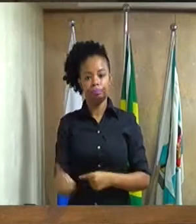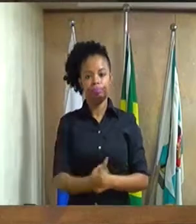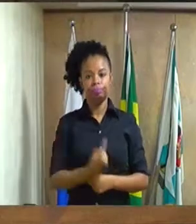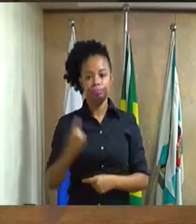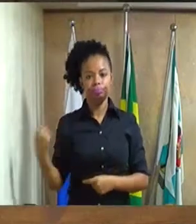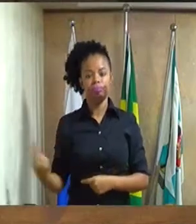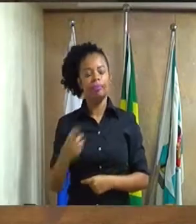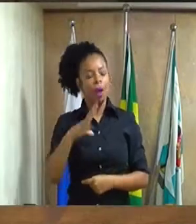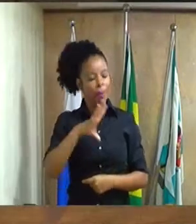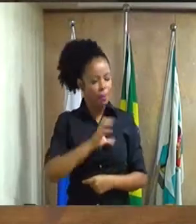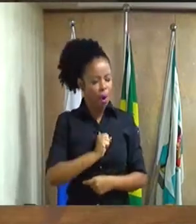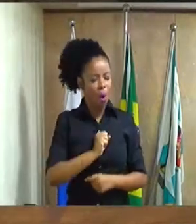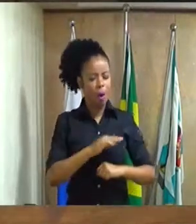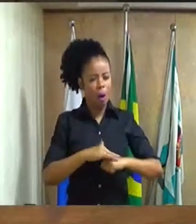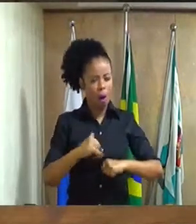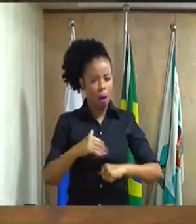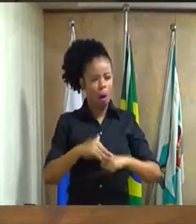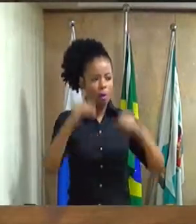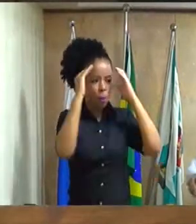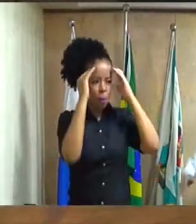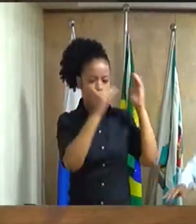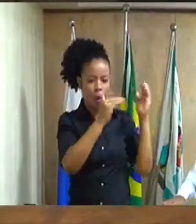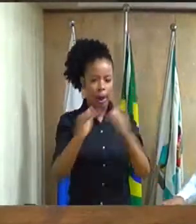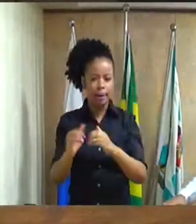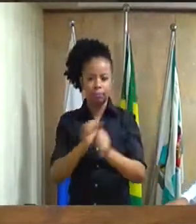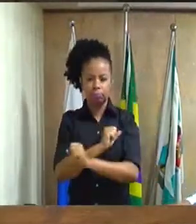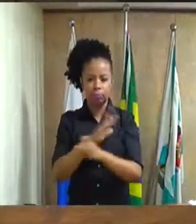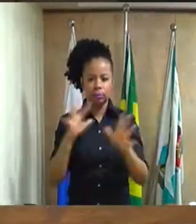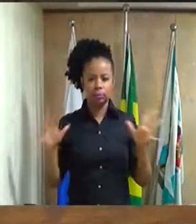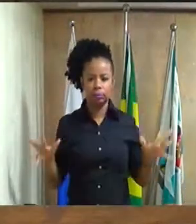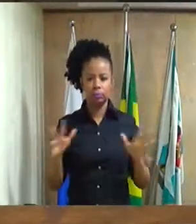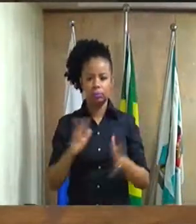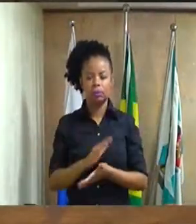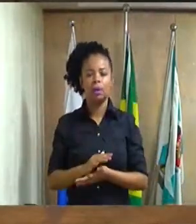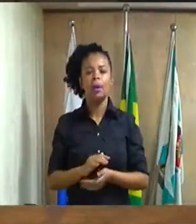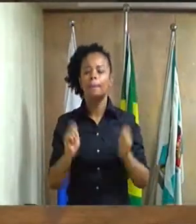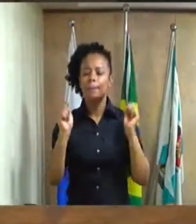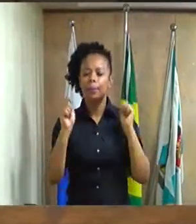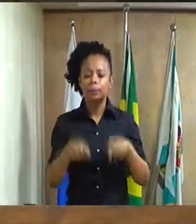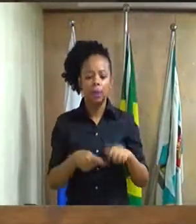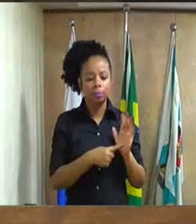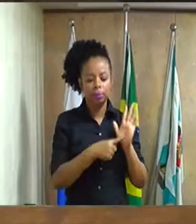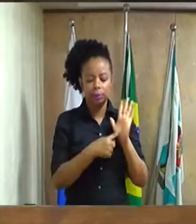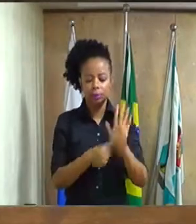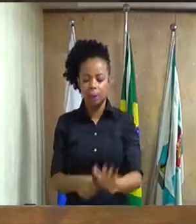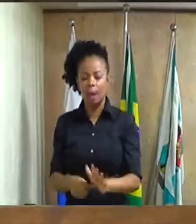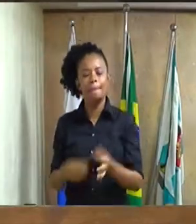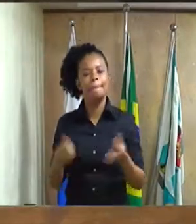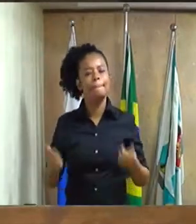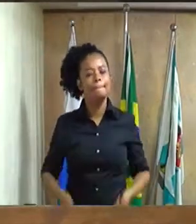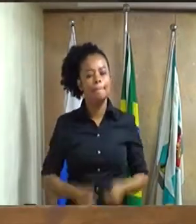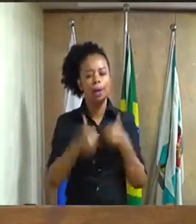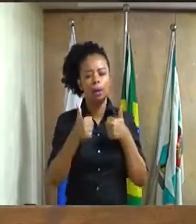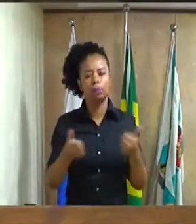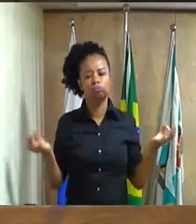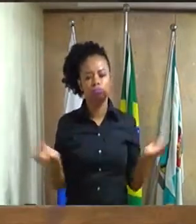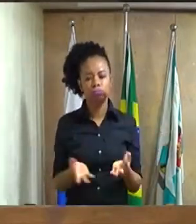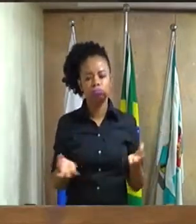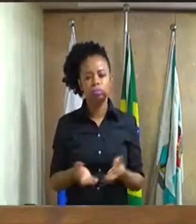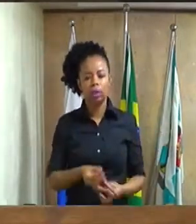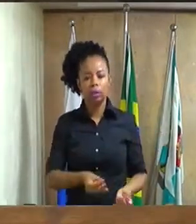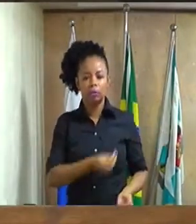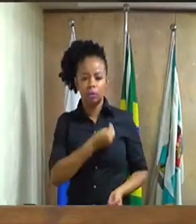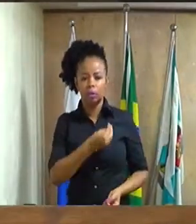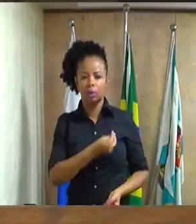com muito amor, carinho e respeito e transparência, trazer melhor qualidade de vida para os nossos